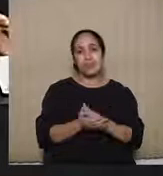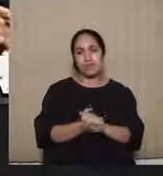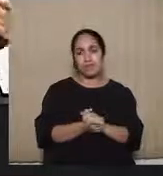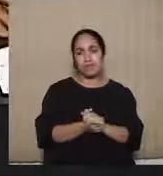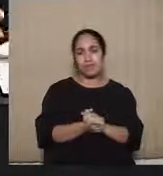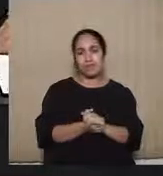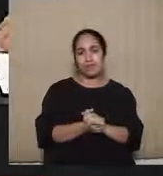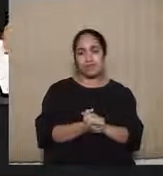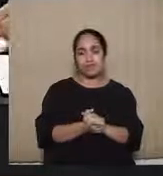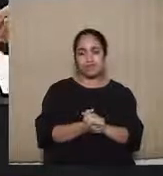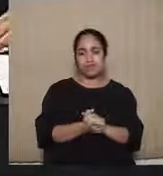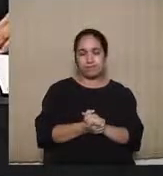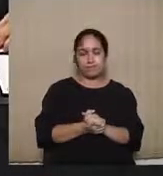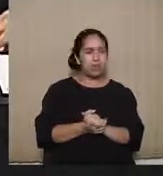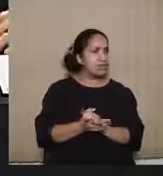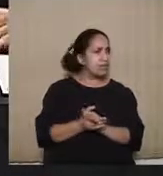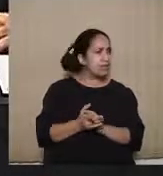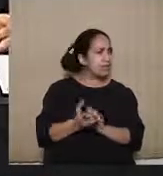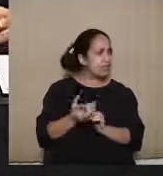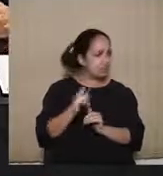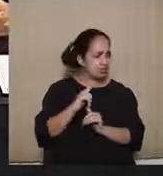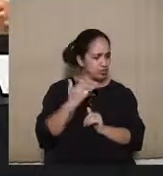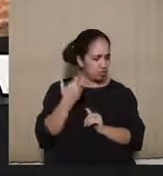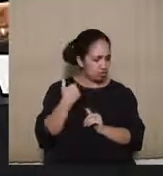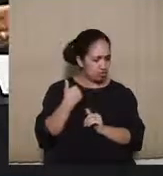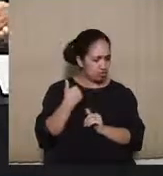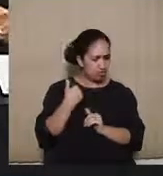Nós tínhamos a súmula 11, que ela era